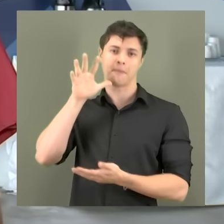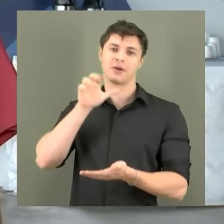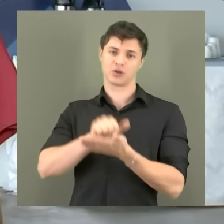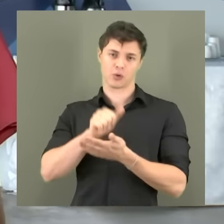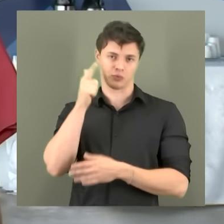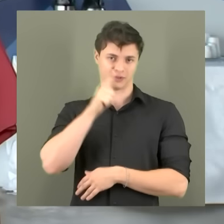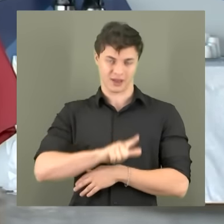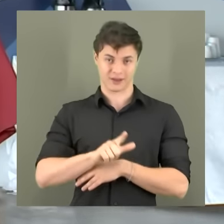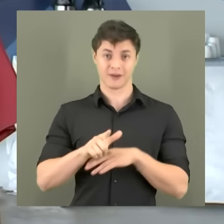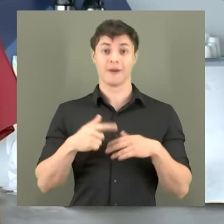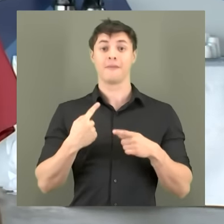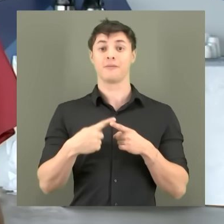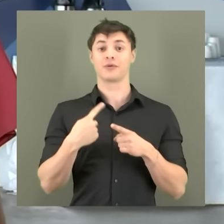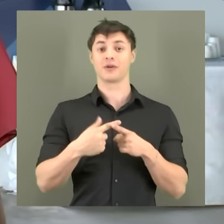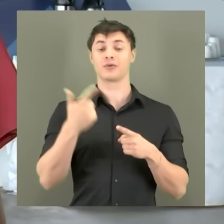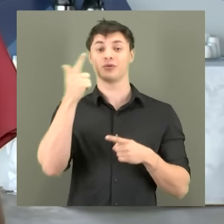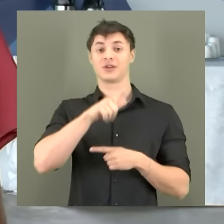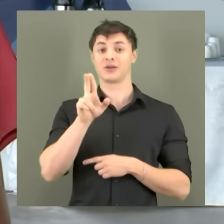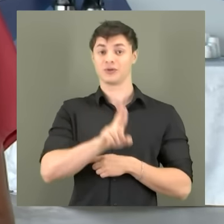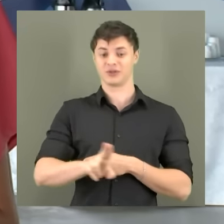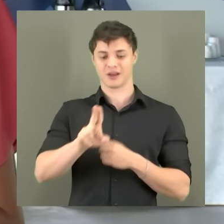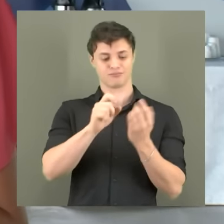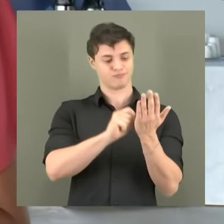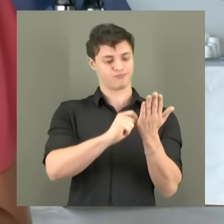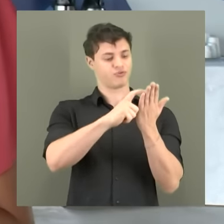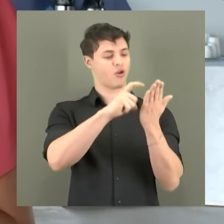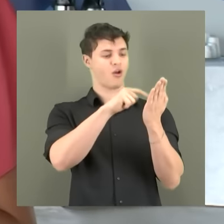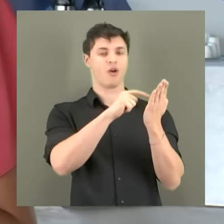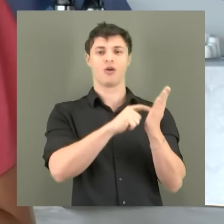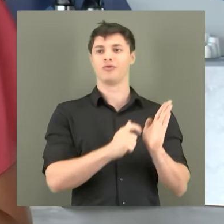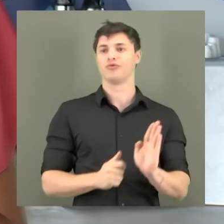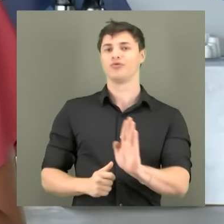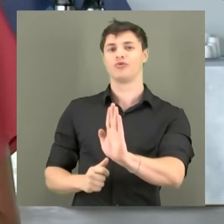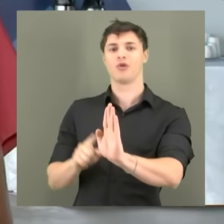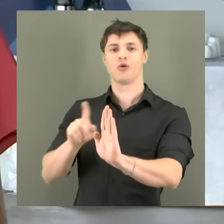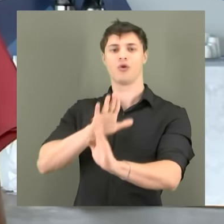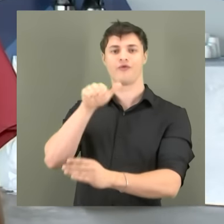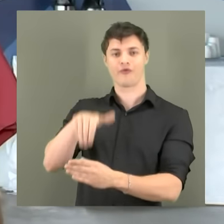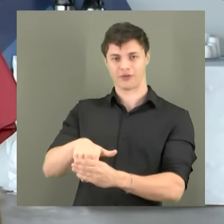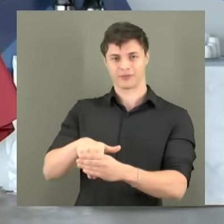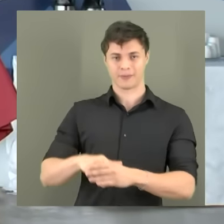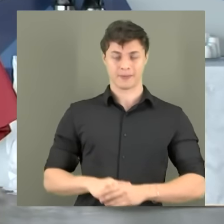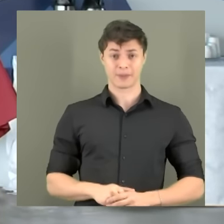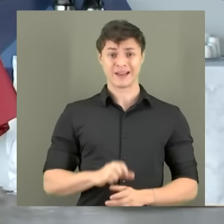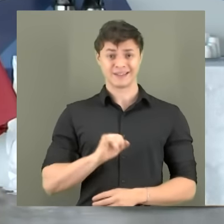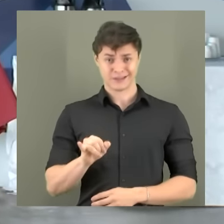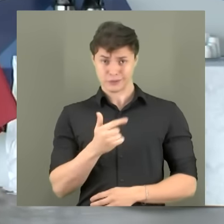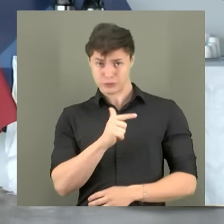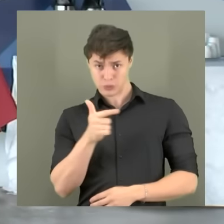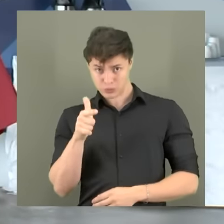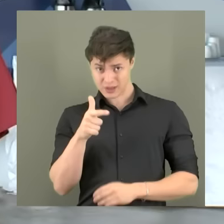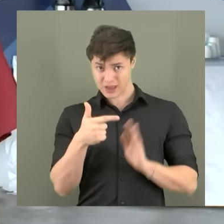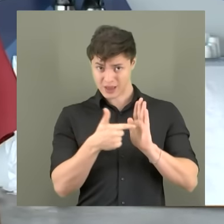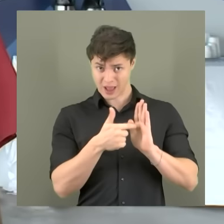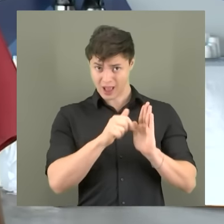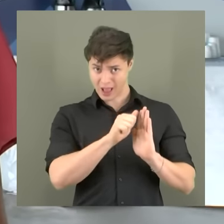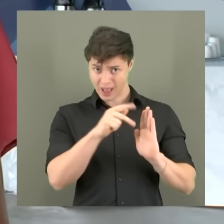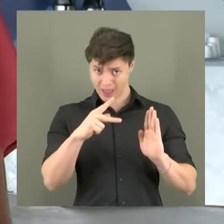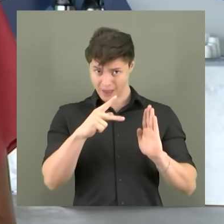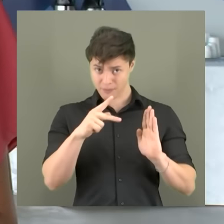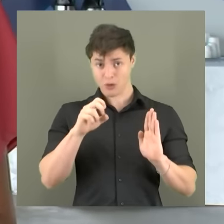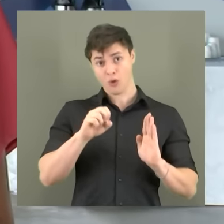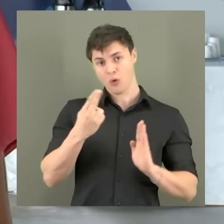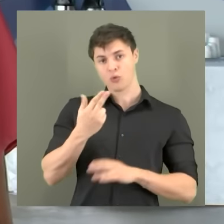além do título, também o local onde o eleitor vai votar. Quem não tiver o e-título e quem não tiver o título